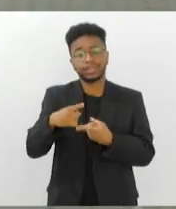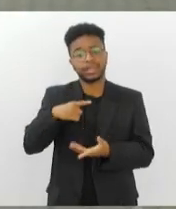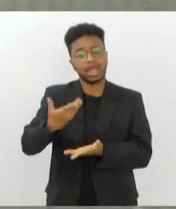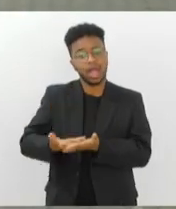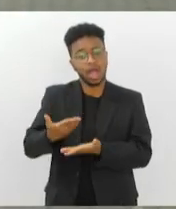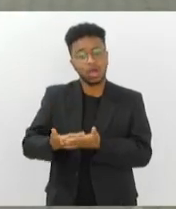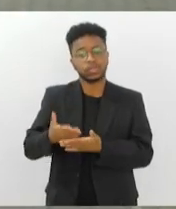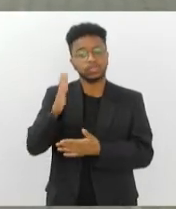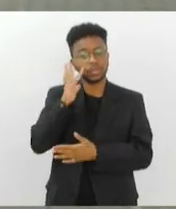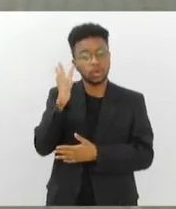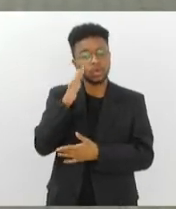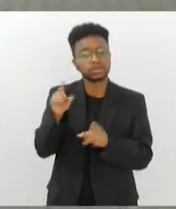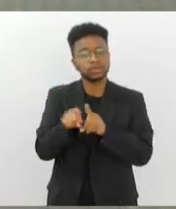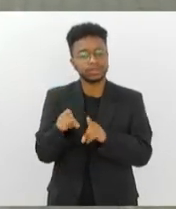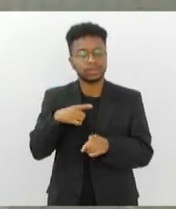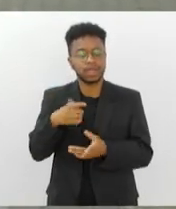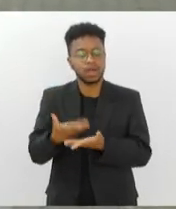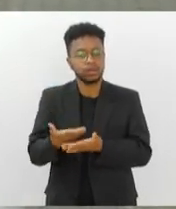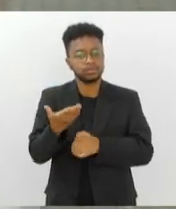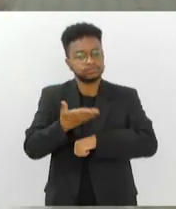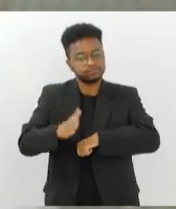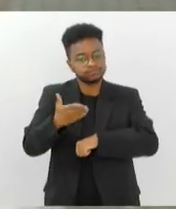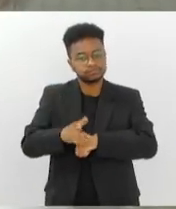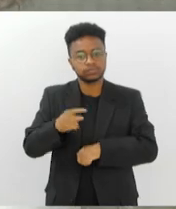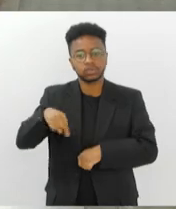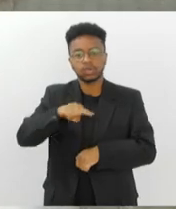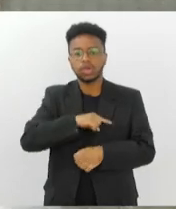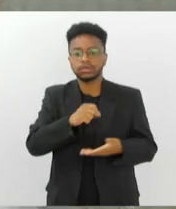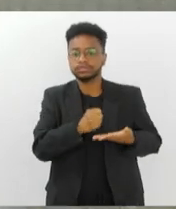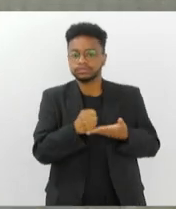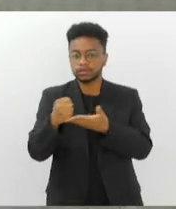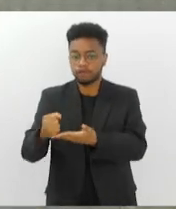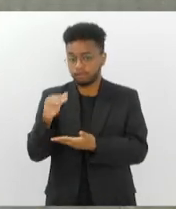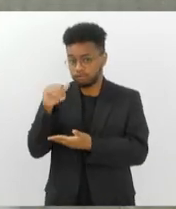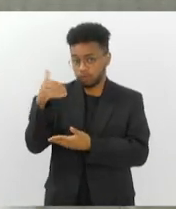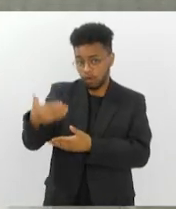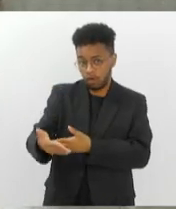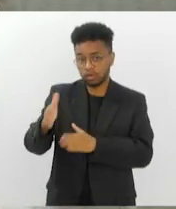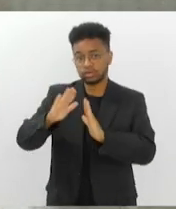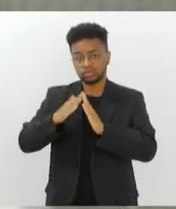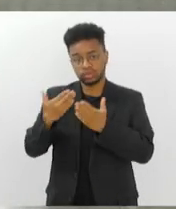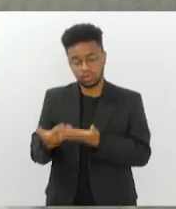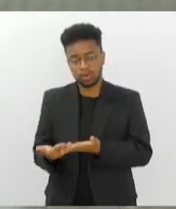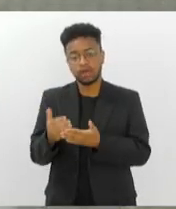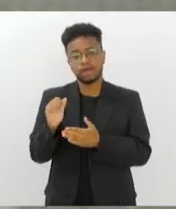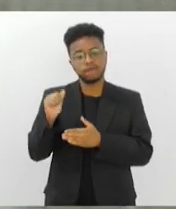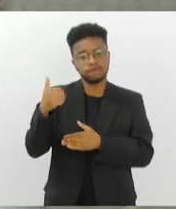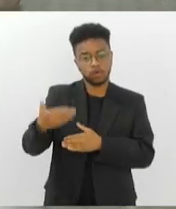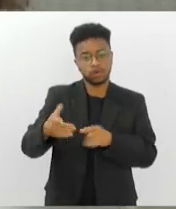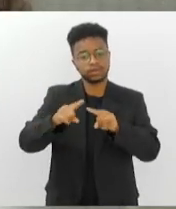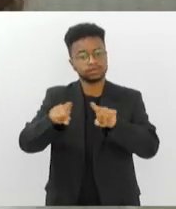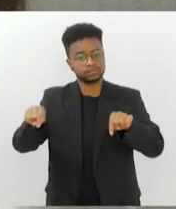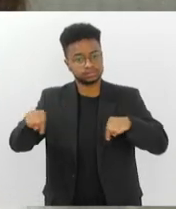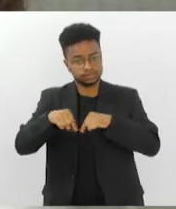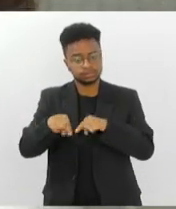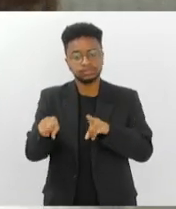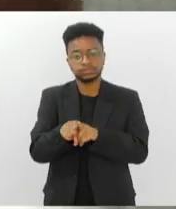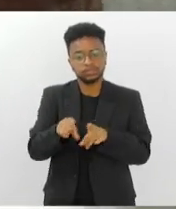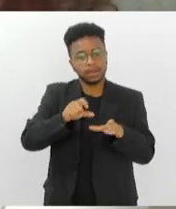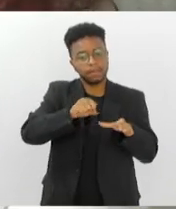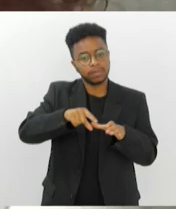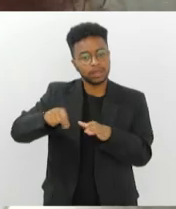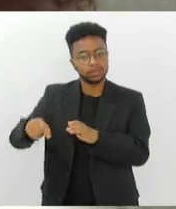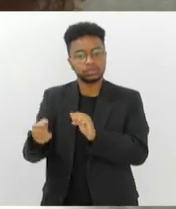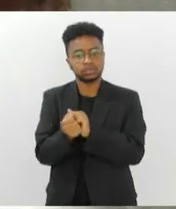teóricas, mas também tem aulas práticas. A gente leva eles não só para fora da sala de aula, né? Para cultivar com